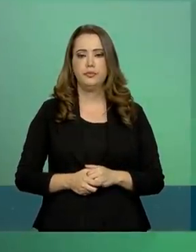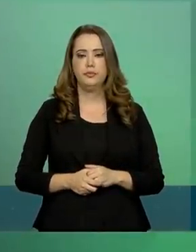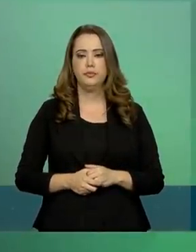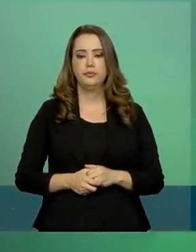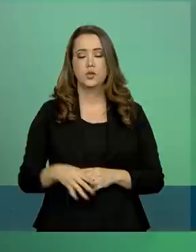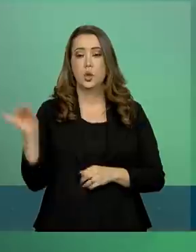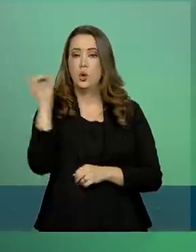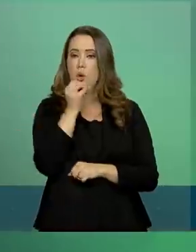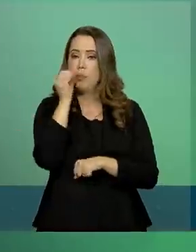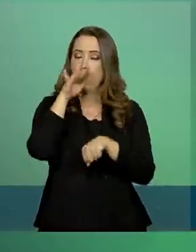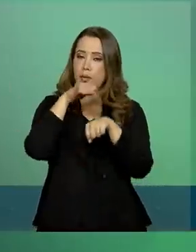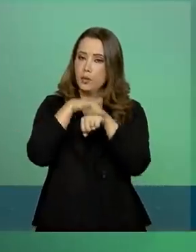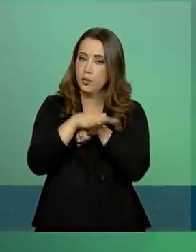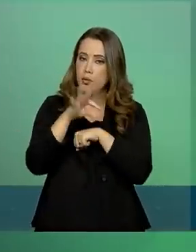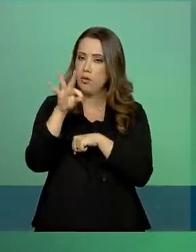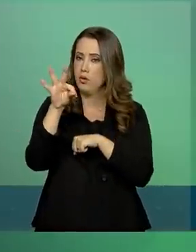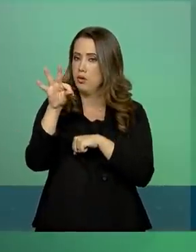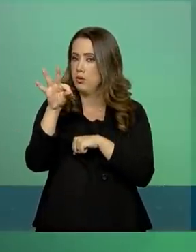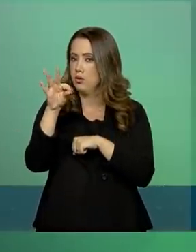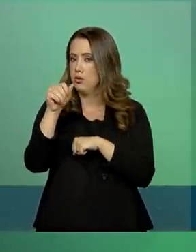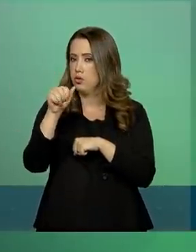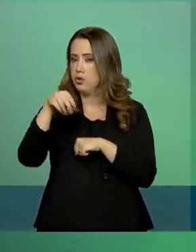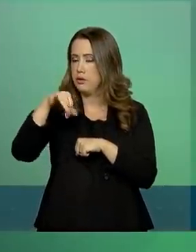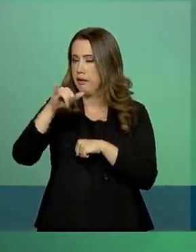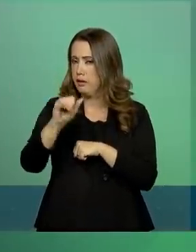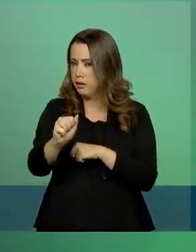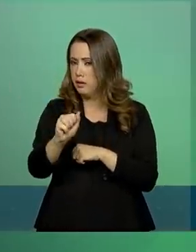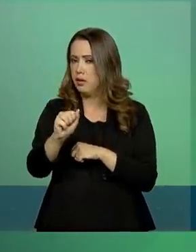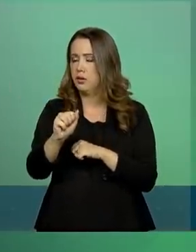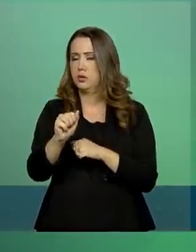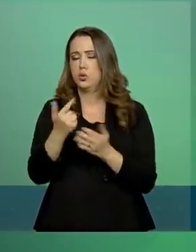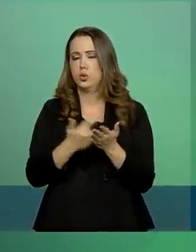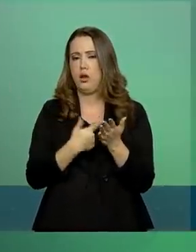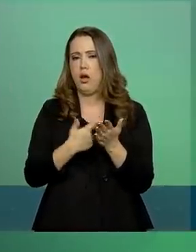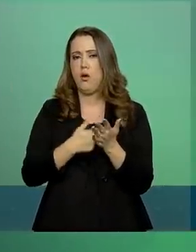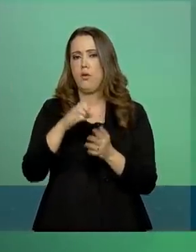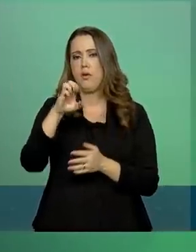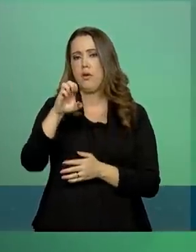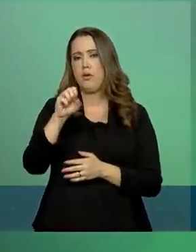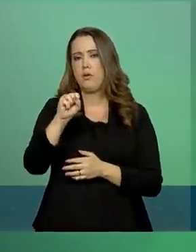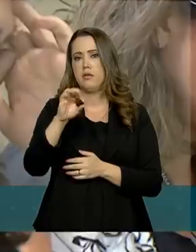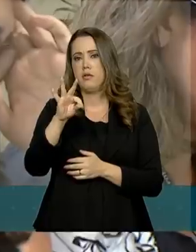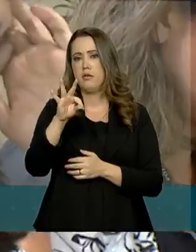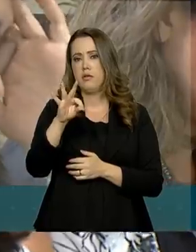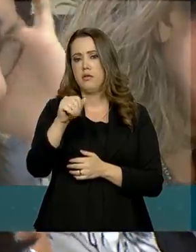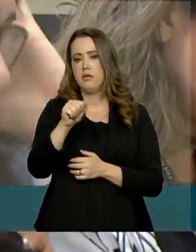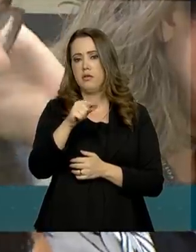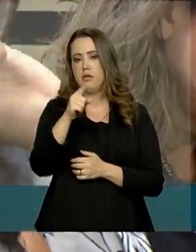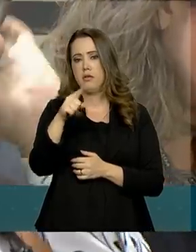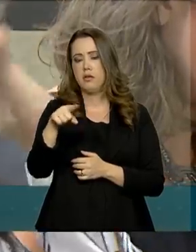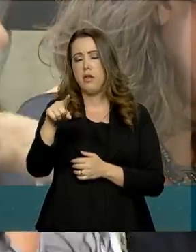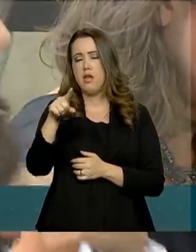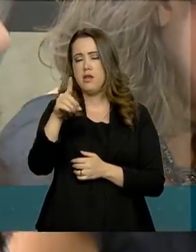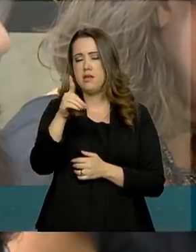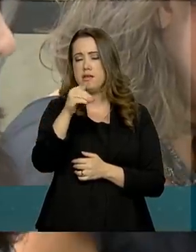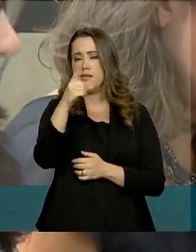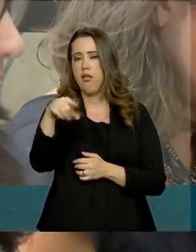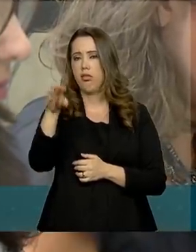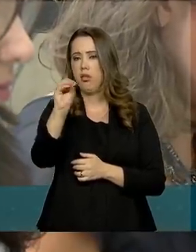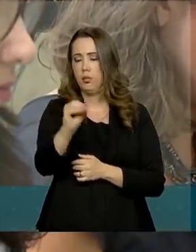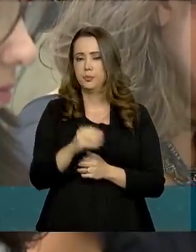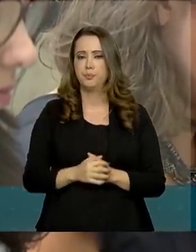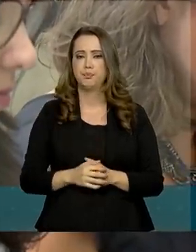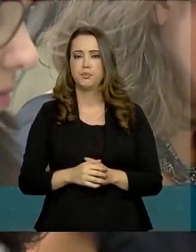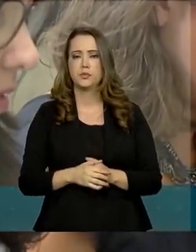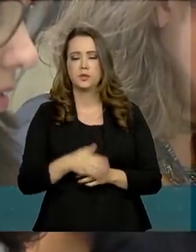Boa noite. Tânia Monteiro, do Estadão. Tudo bem, Tânia. Tudo bem, graças a Deus, senhor. Por gentileza, a MP